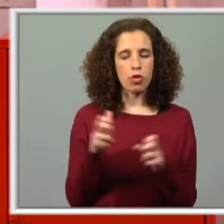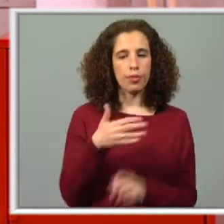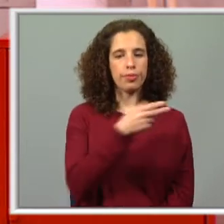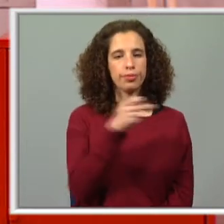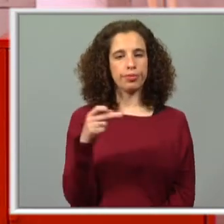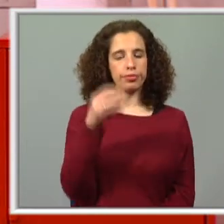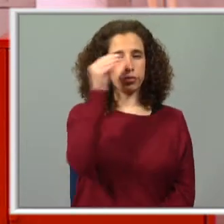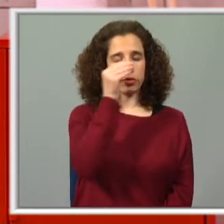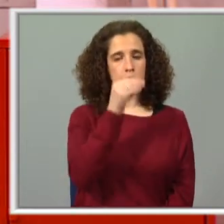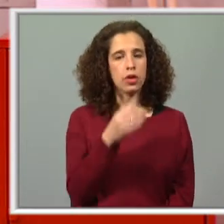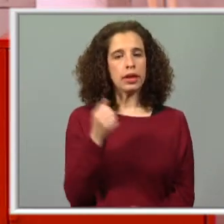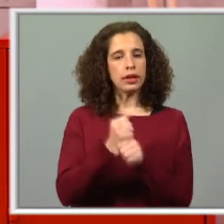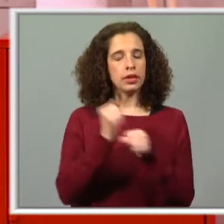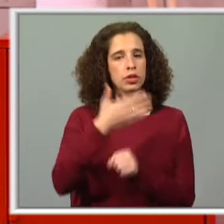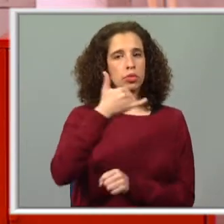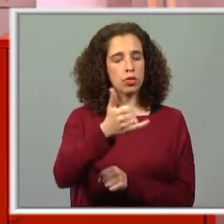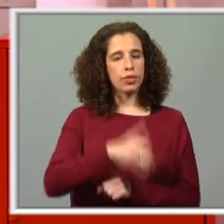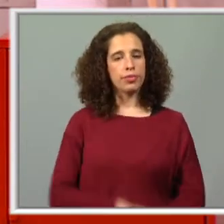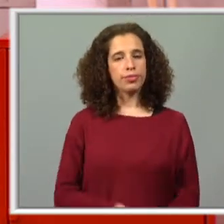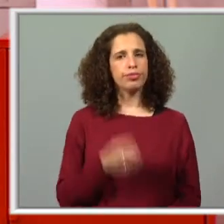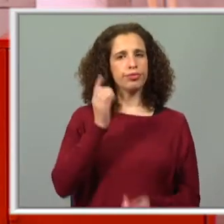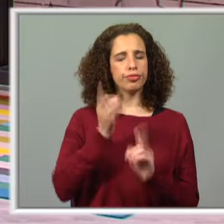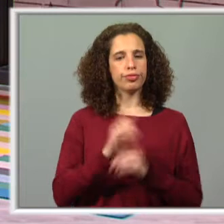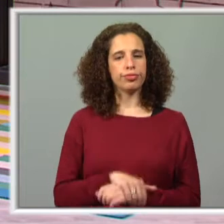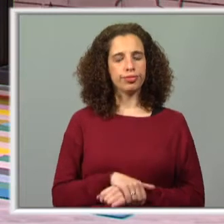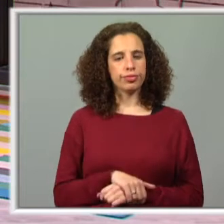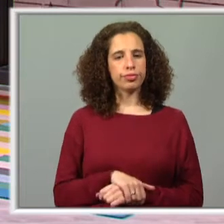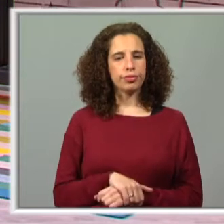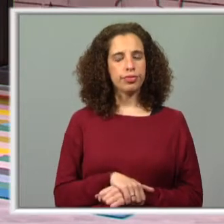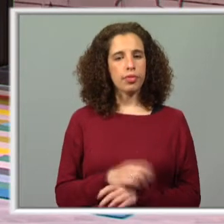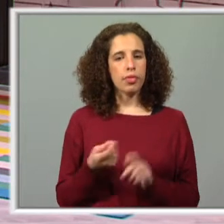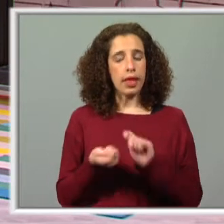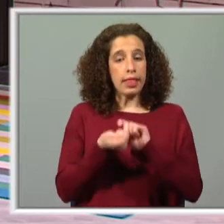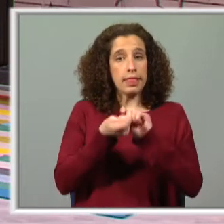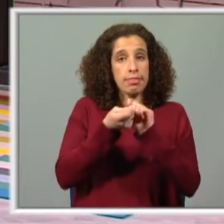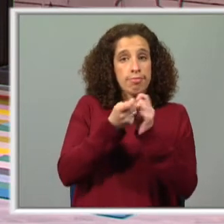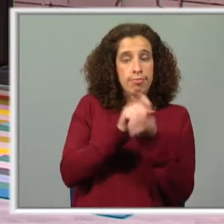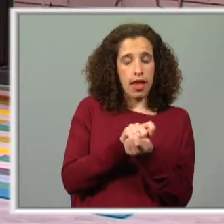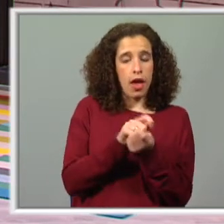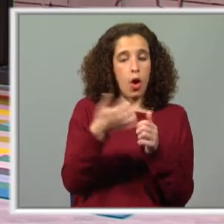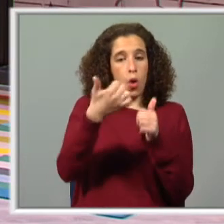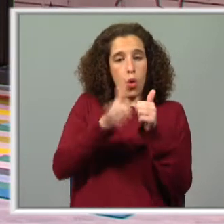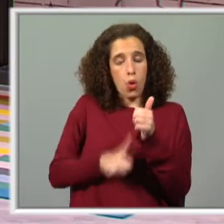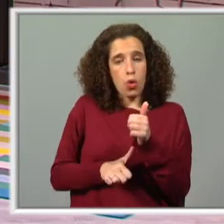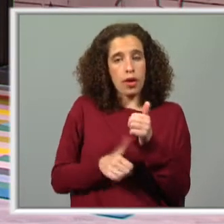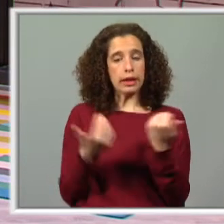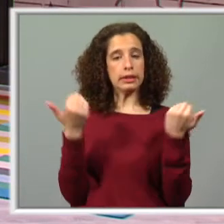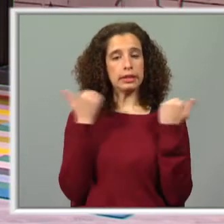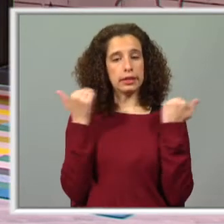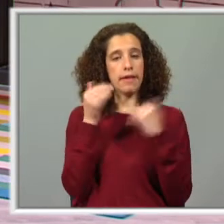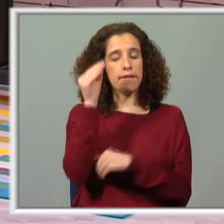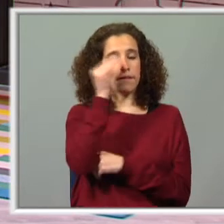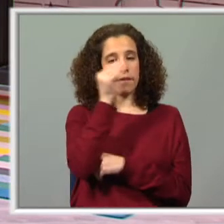falsas e o próximo exercício que vamos fazer é o quê? É transformá-las, é corrigir estas informações